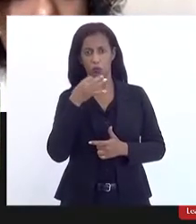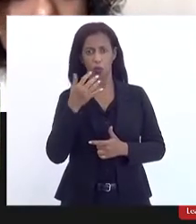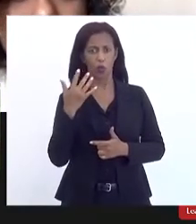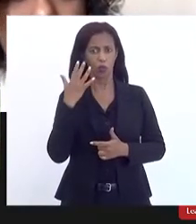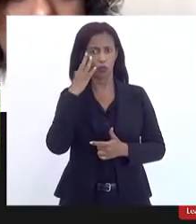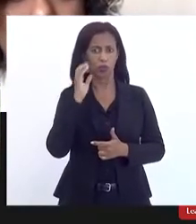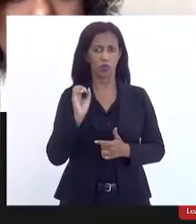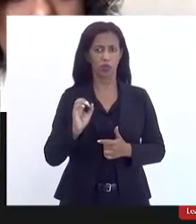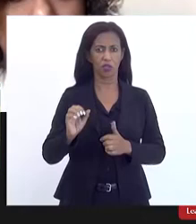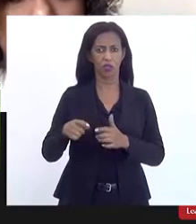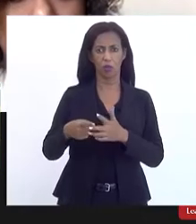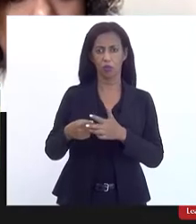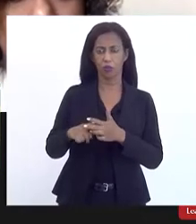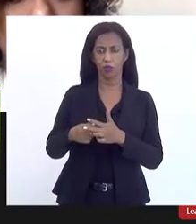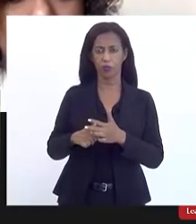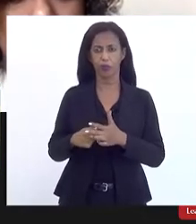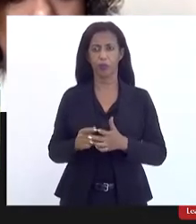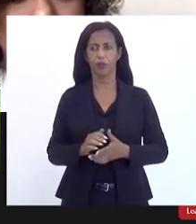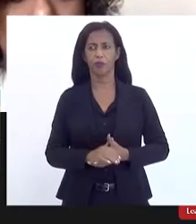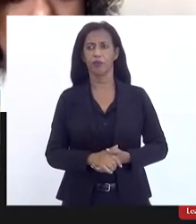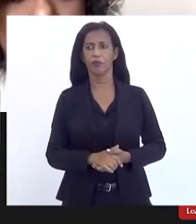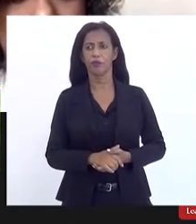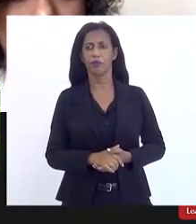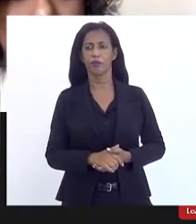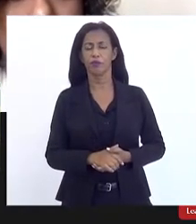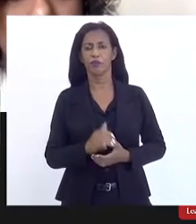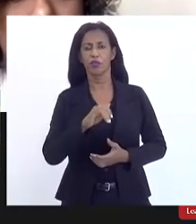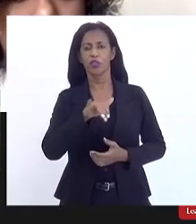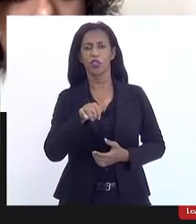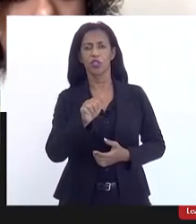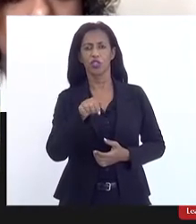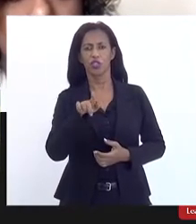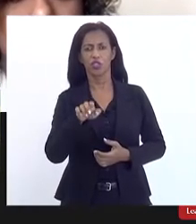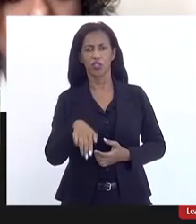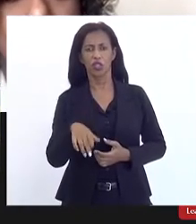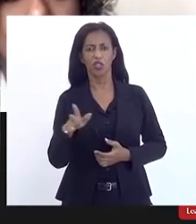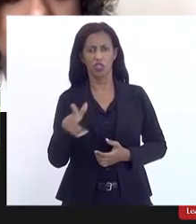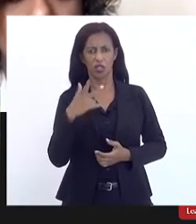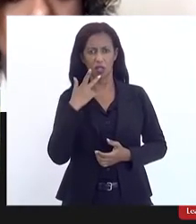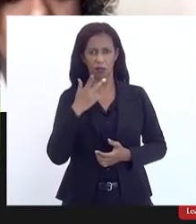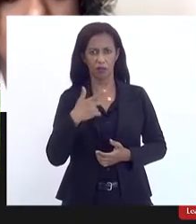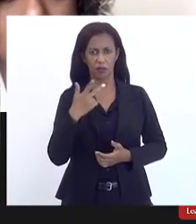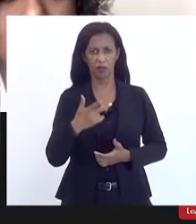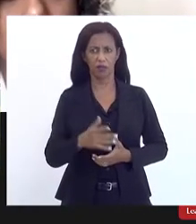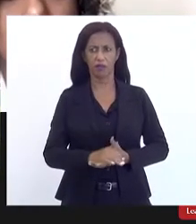melhorou aí Jane você já tem condições de fazer intervenção